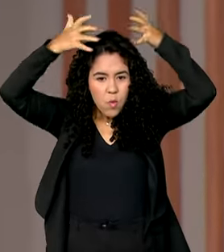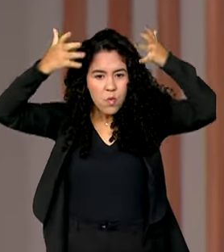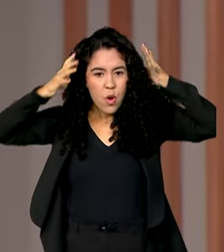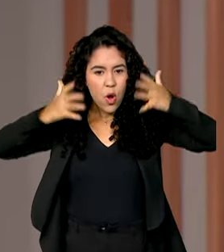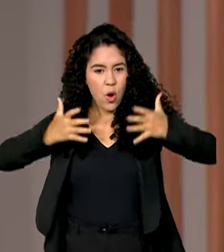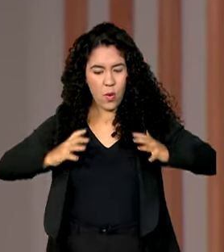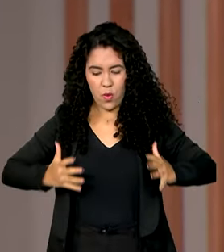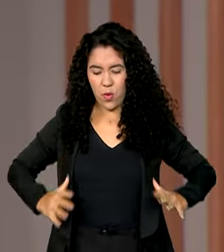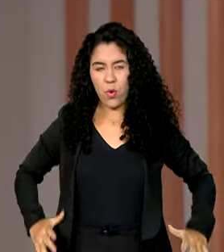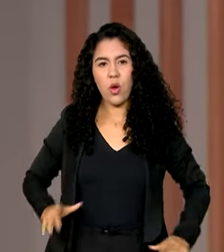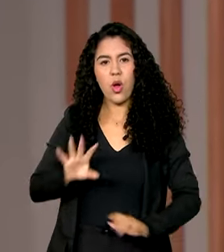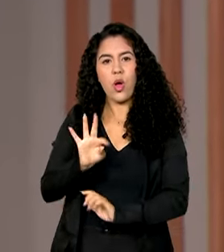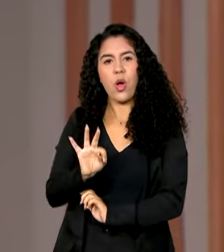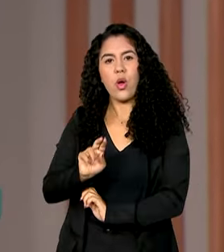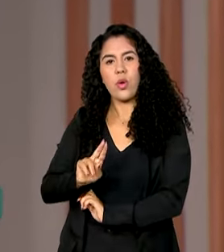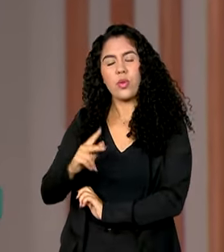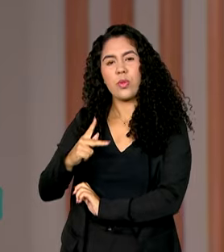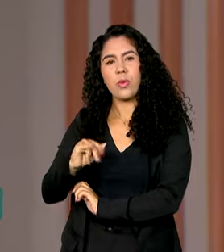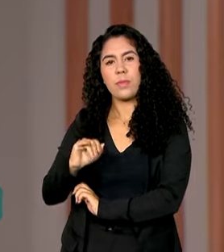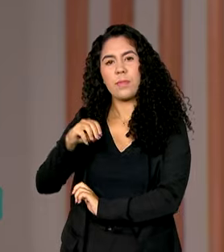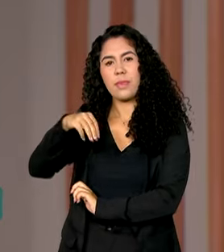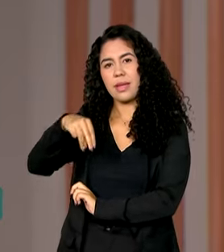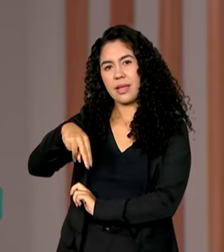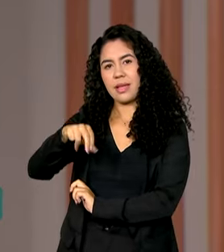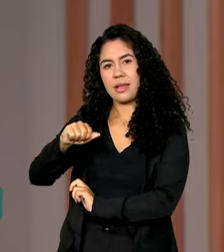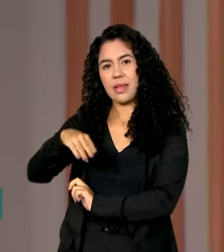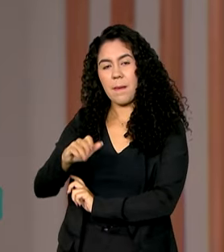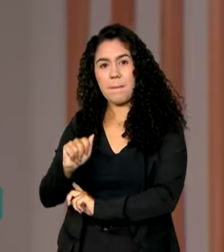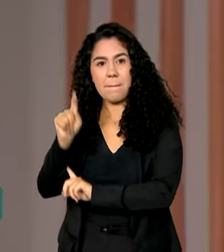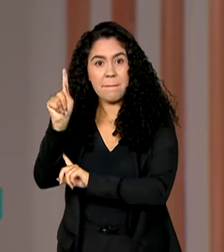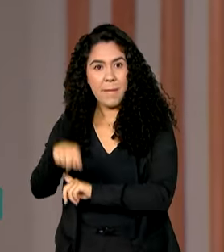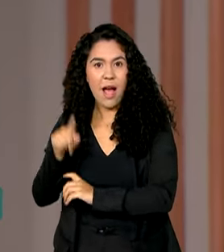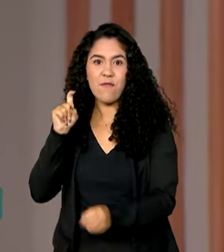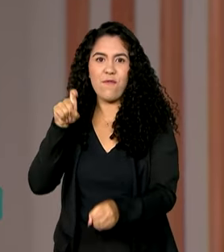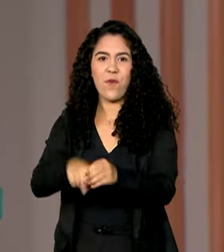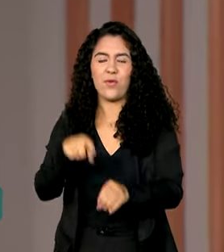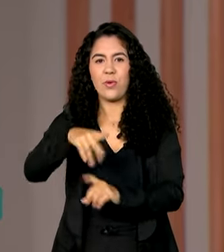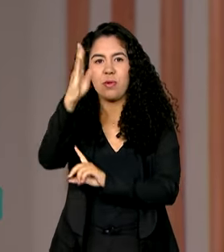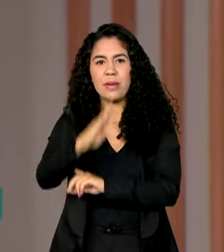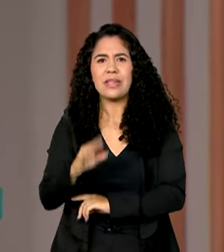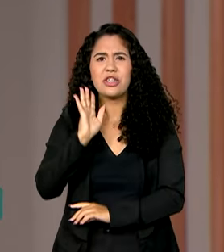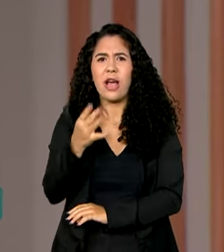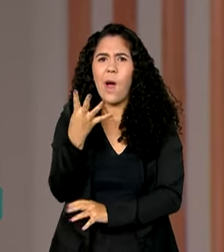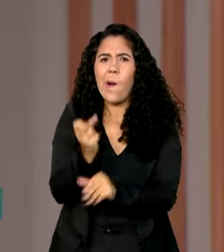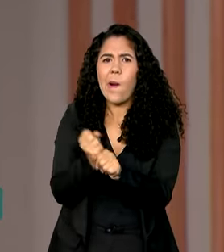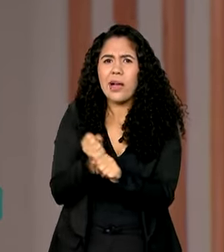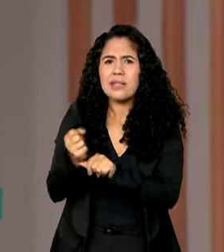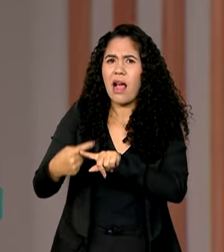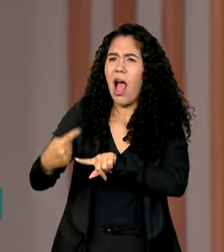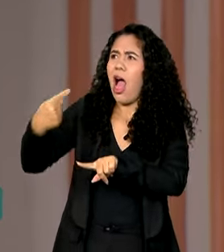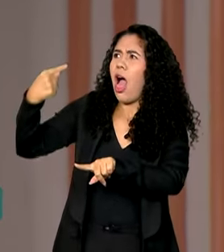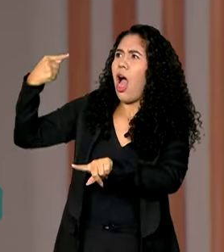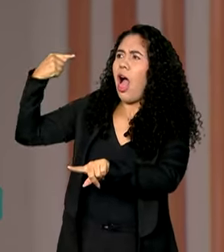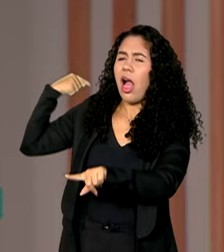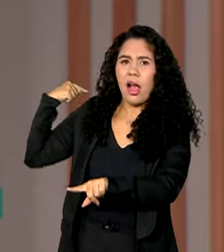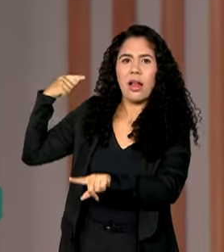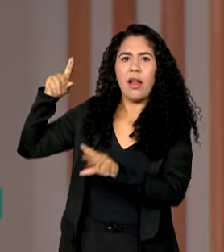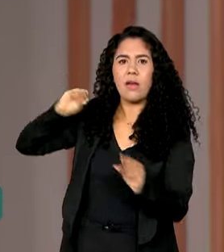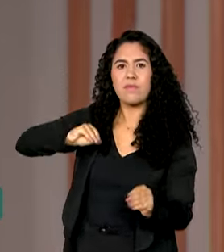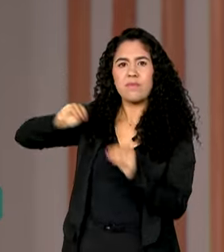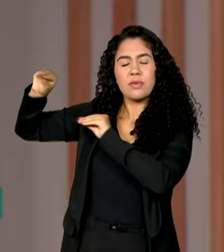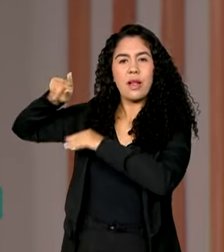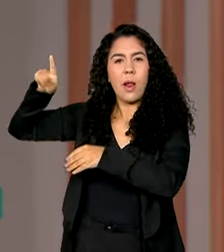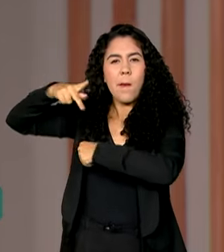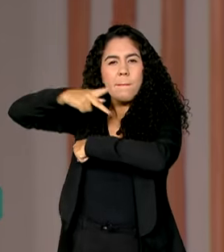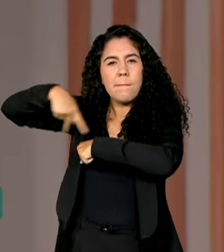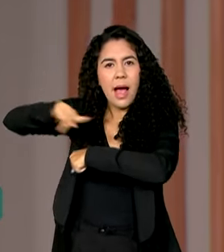está oficialmente de volta ao Brasil. Essa relíquia de 400 anos foi levada daqui para a Dinamarca no século